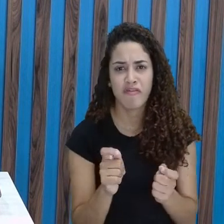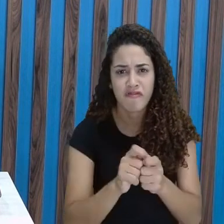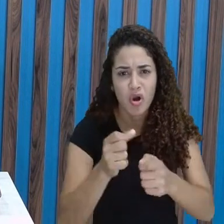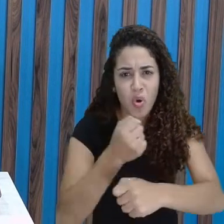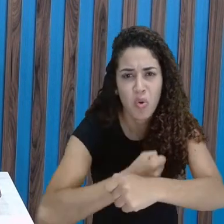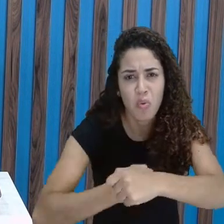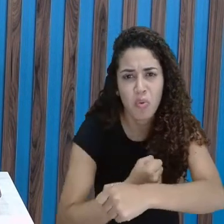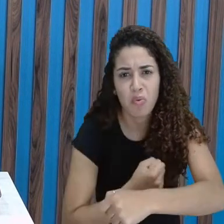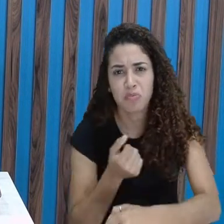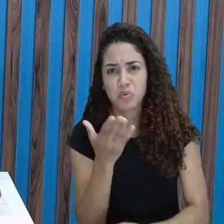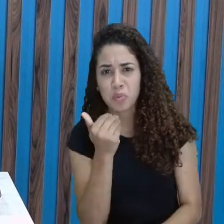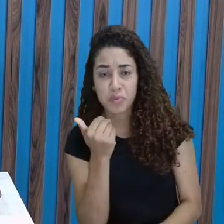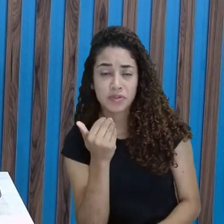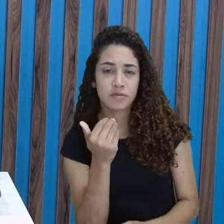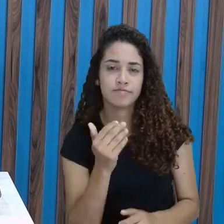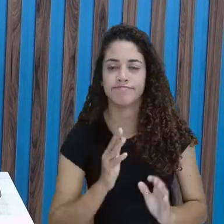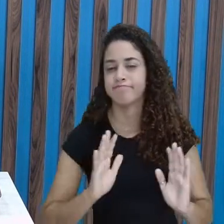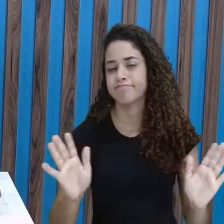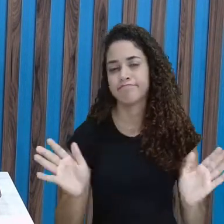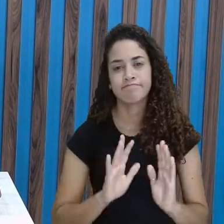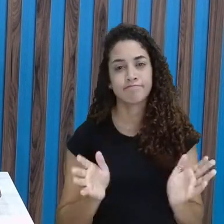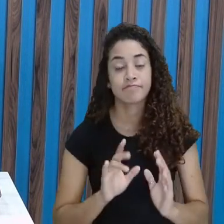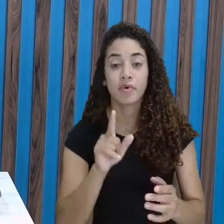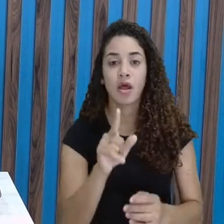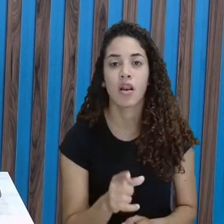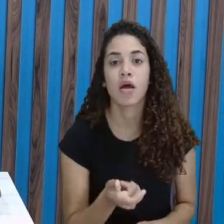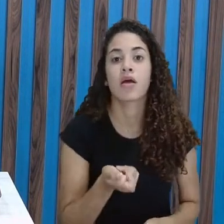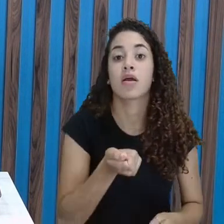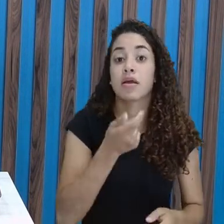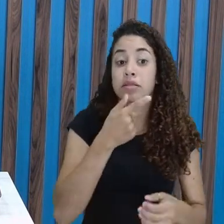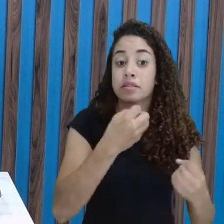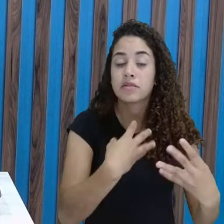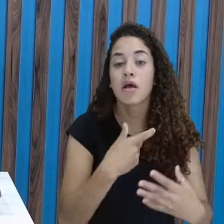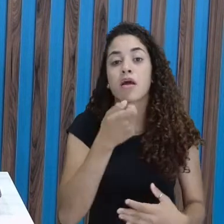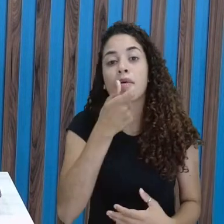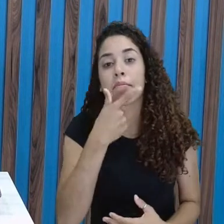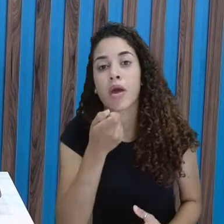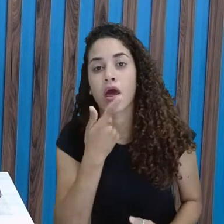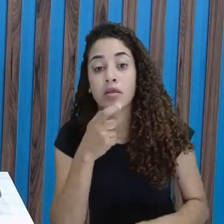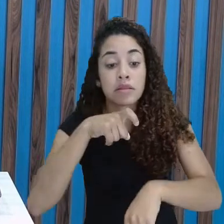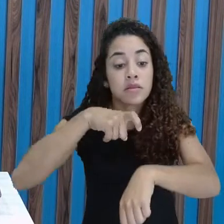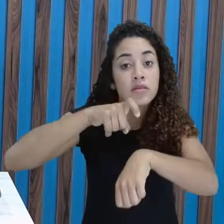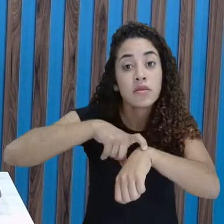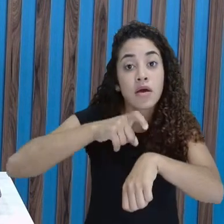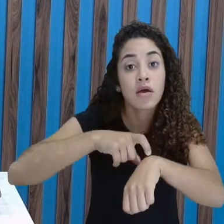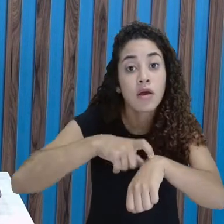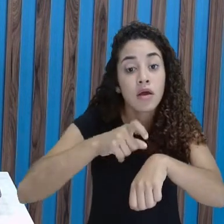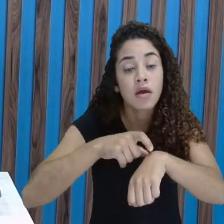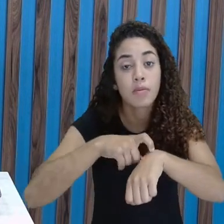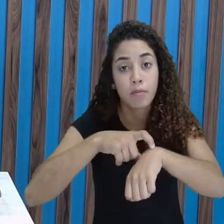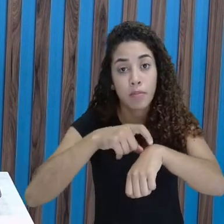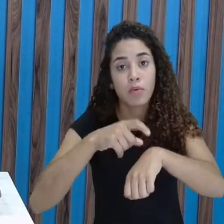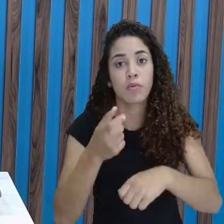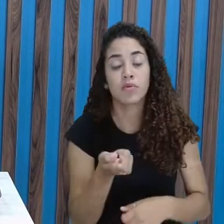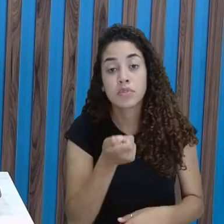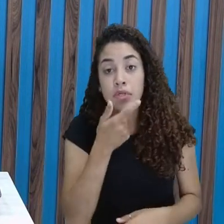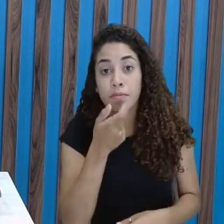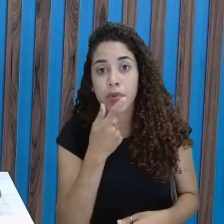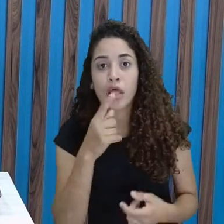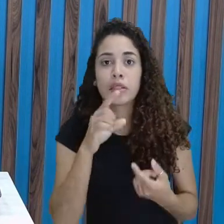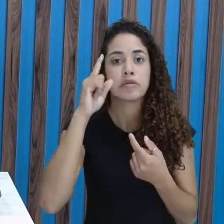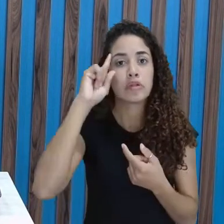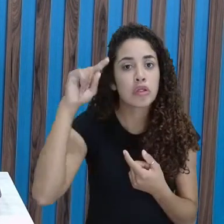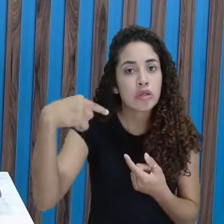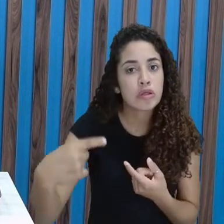gostosa? Não, não é? Ensina a tomar um remédio, por quanto tempo a gente toma aquele remédio, por quantos